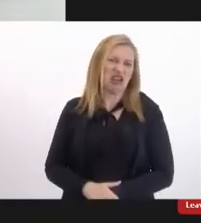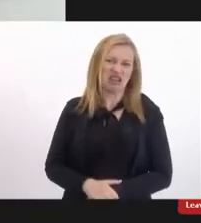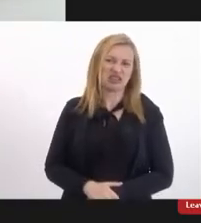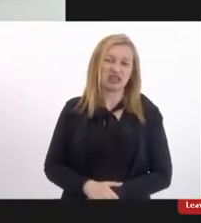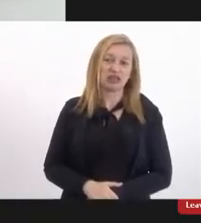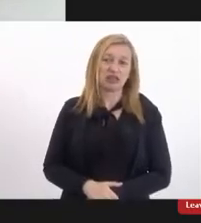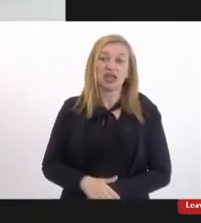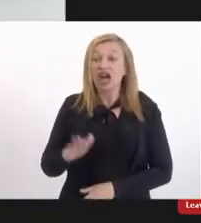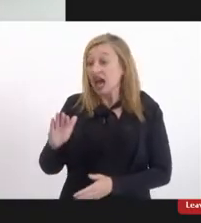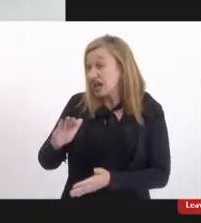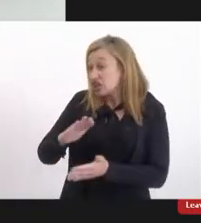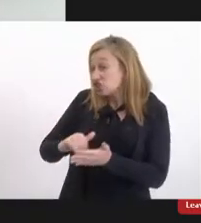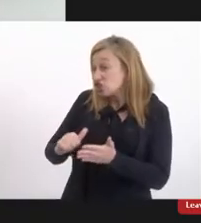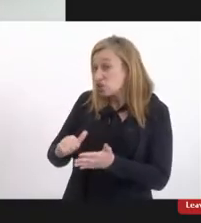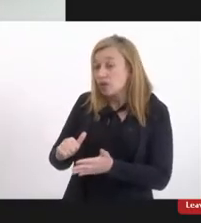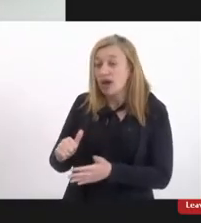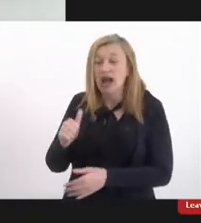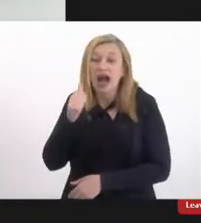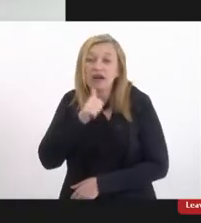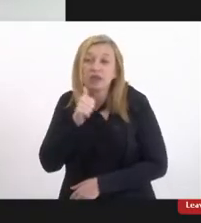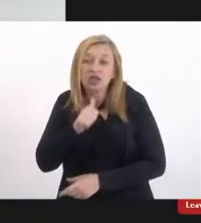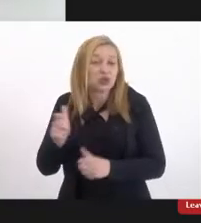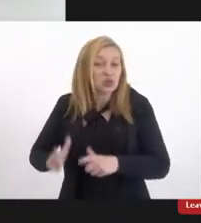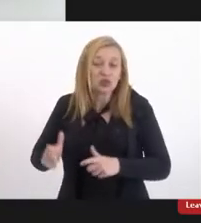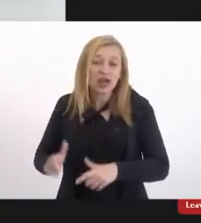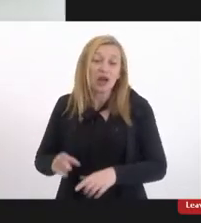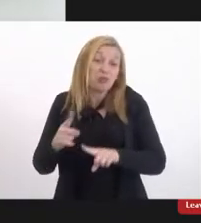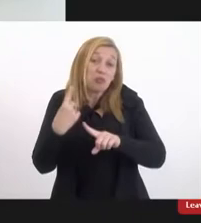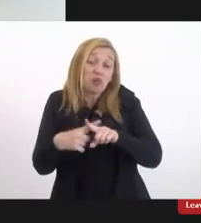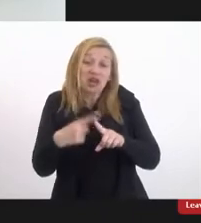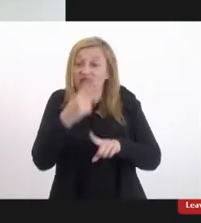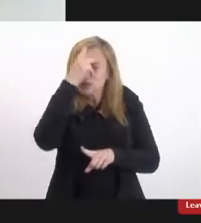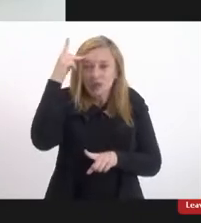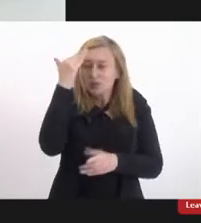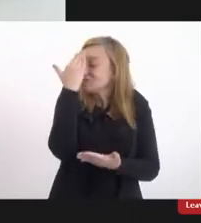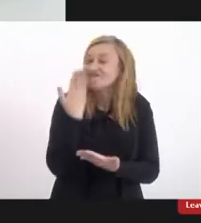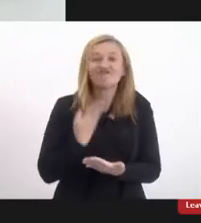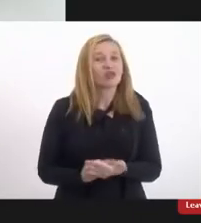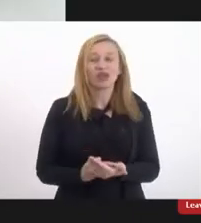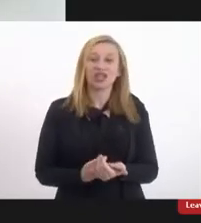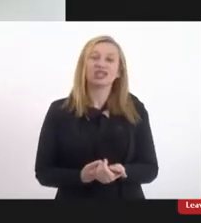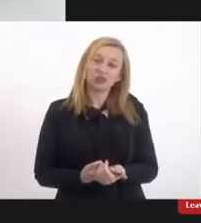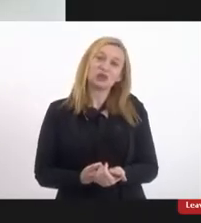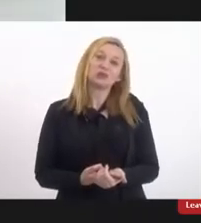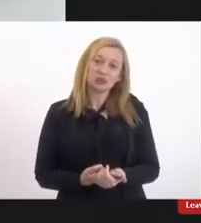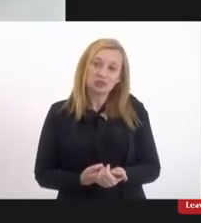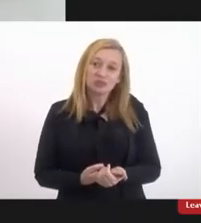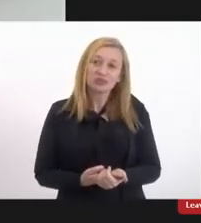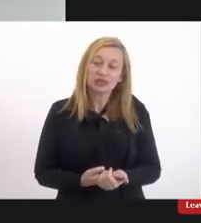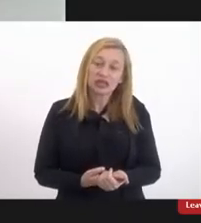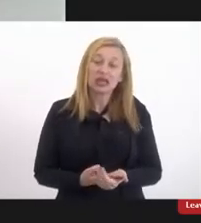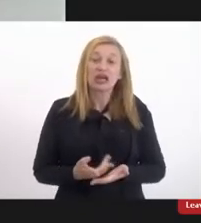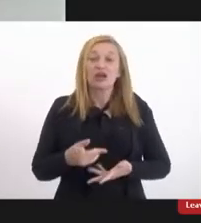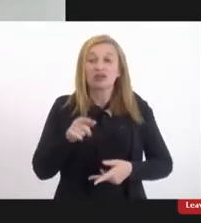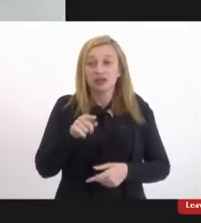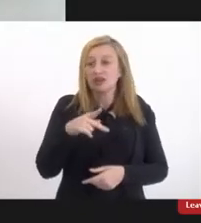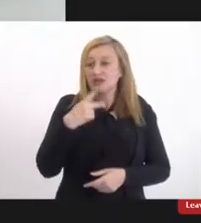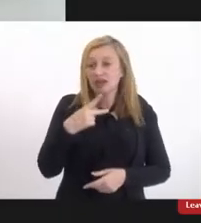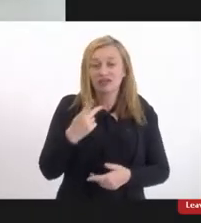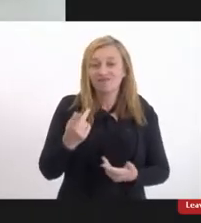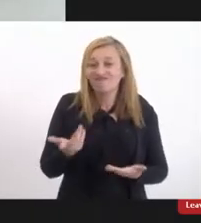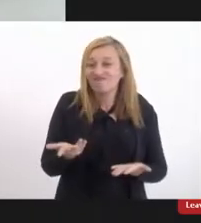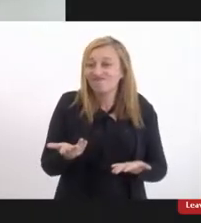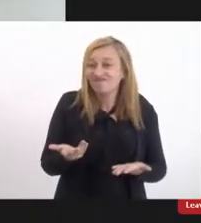teve que retirar a menina dali porque ninguém quer acreditar então é o que a Luciana falou você não tem